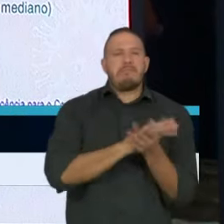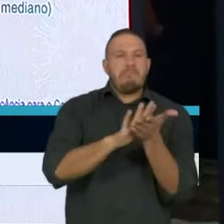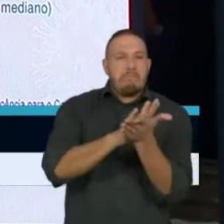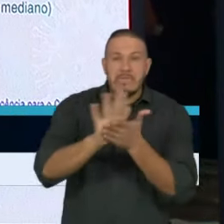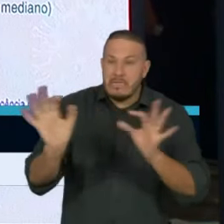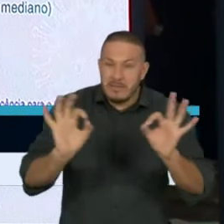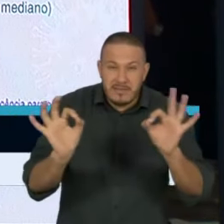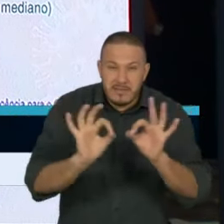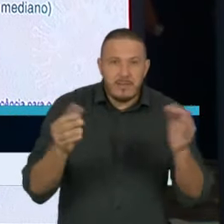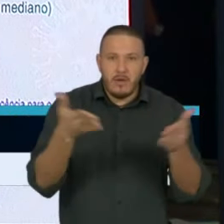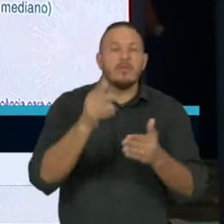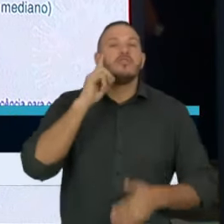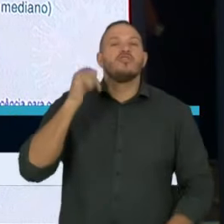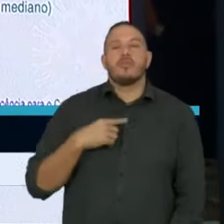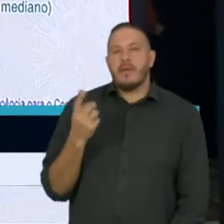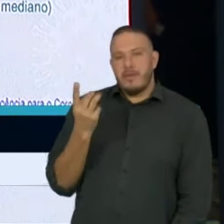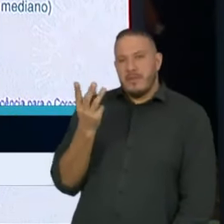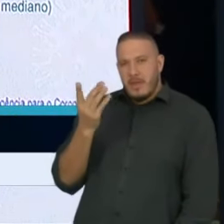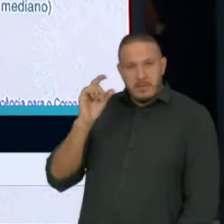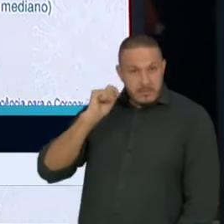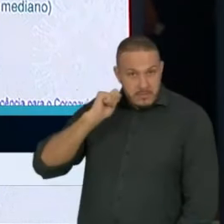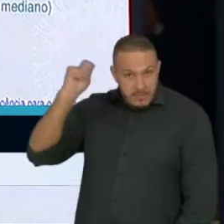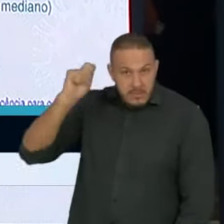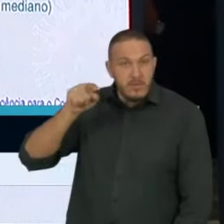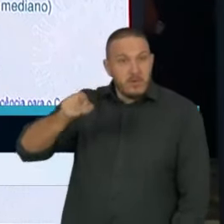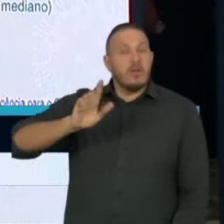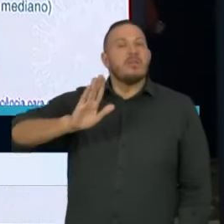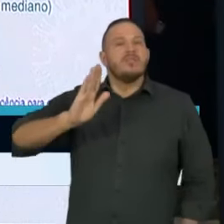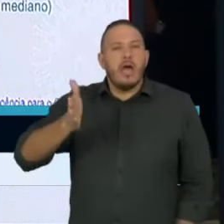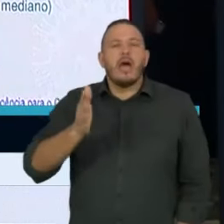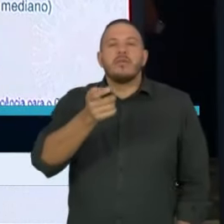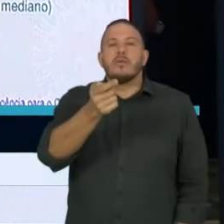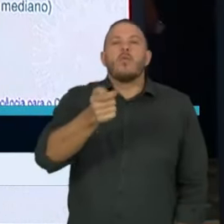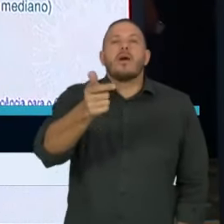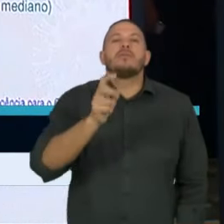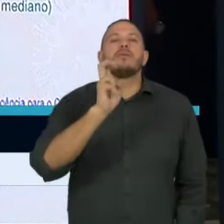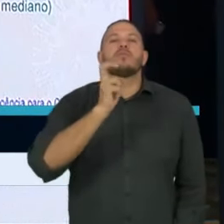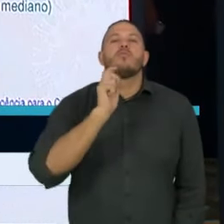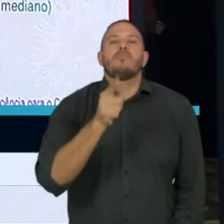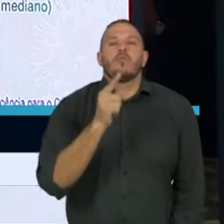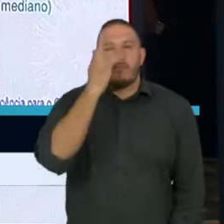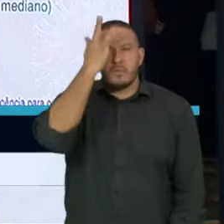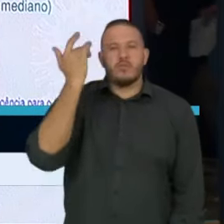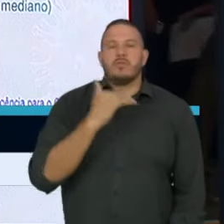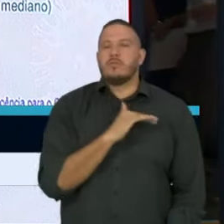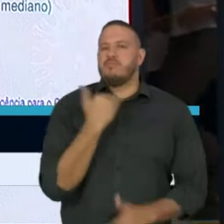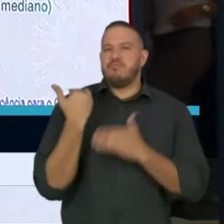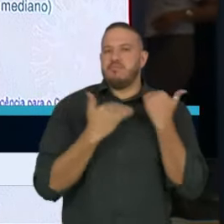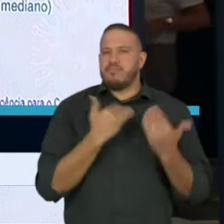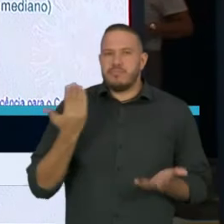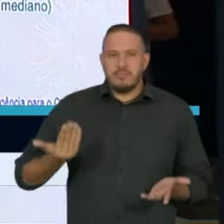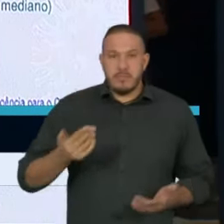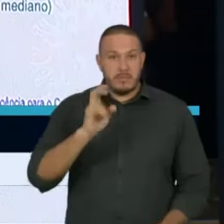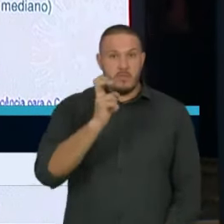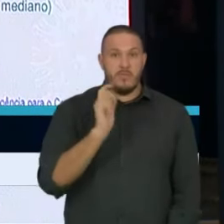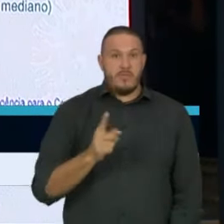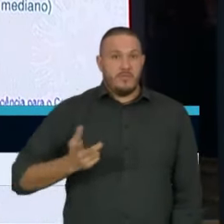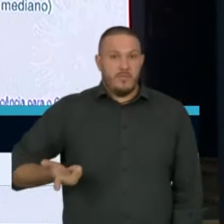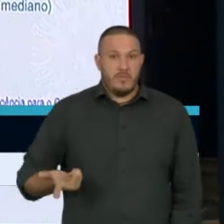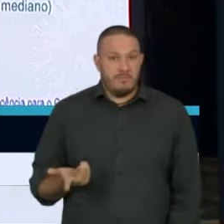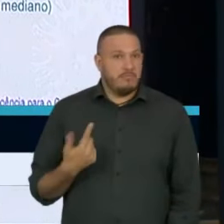medida, no dia 13 de 4 nós estaríamos próximos de 5 mil óbitos. 5 mil óbitos.